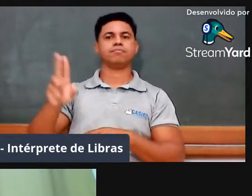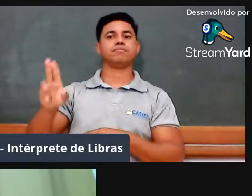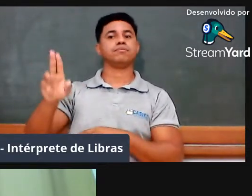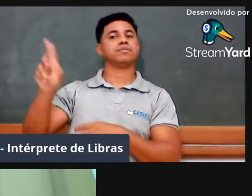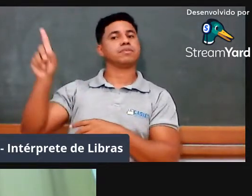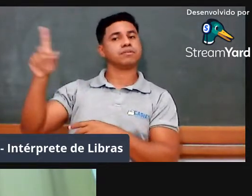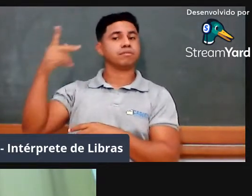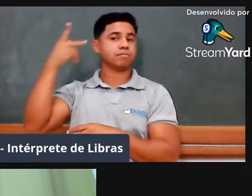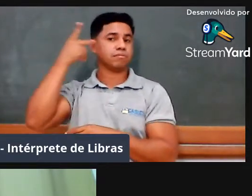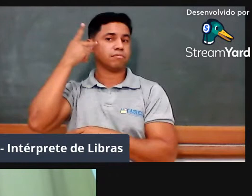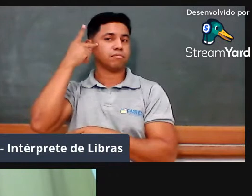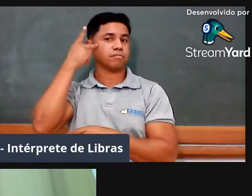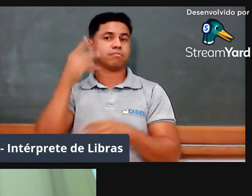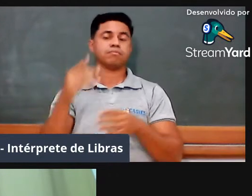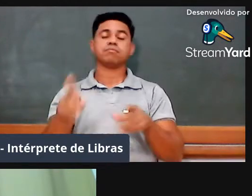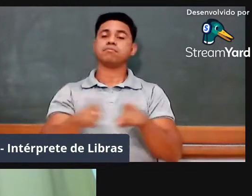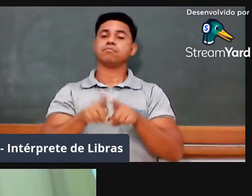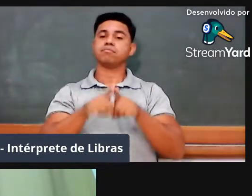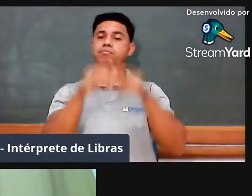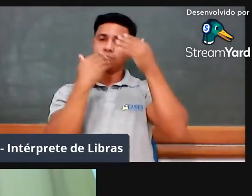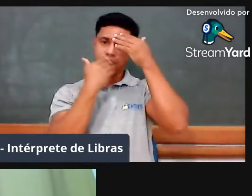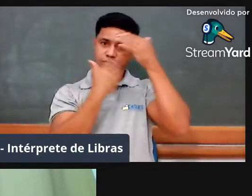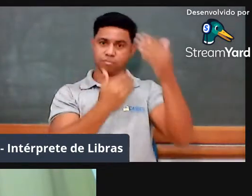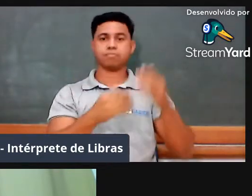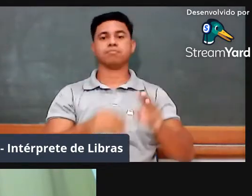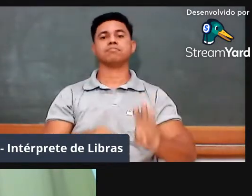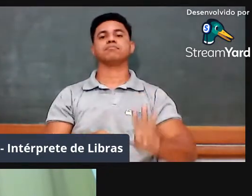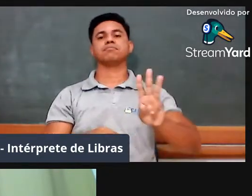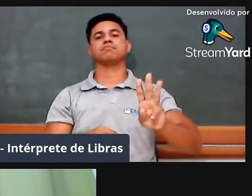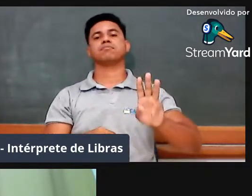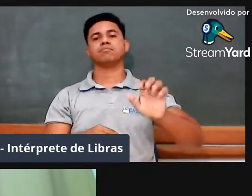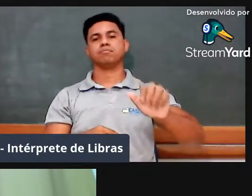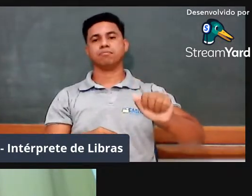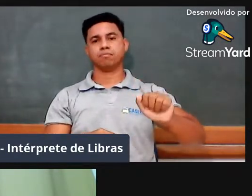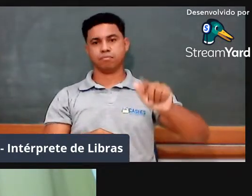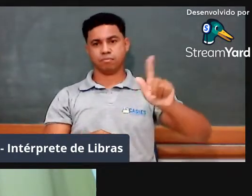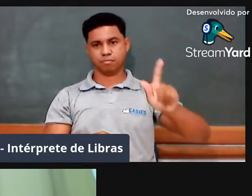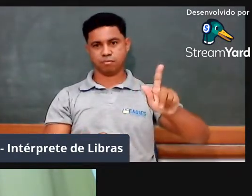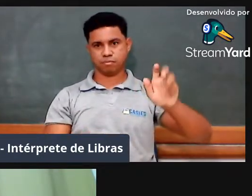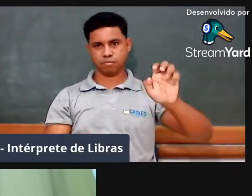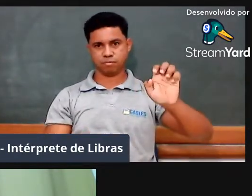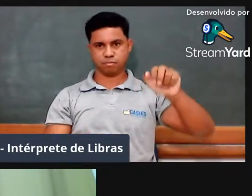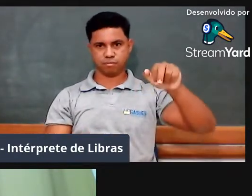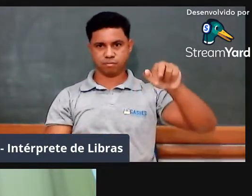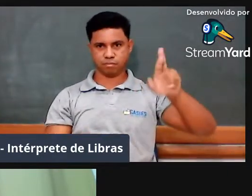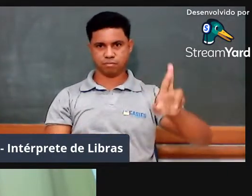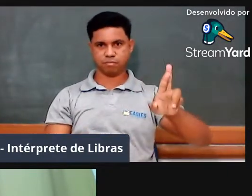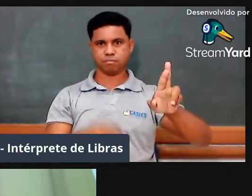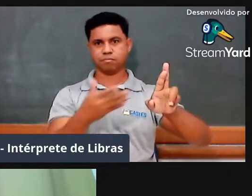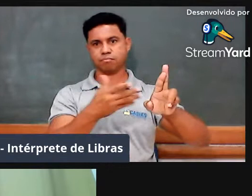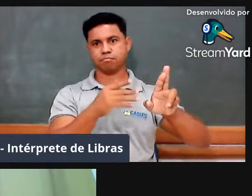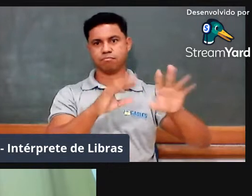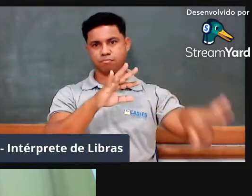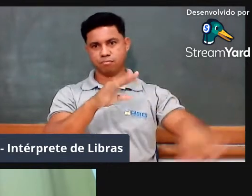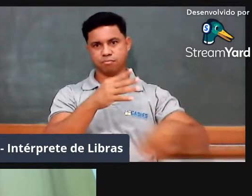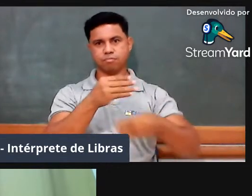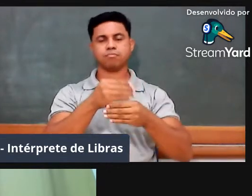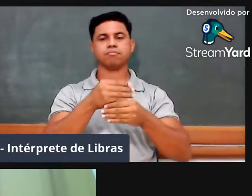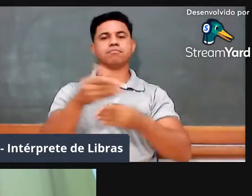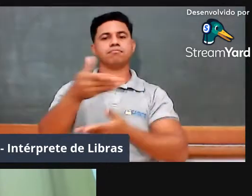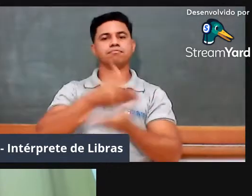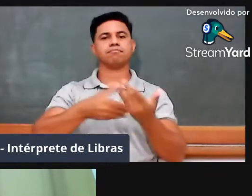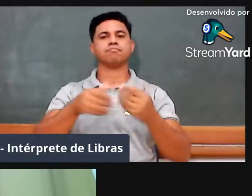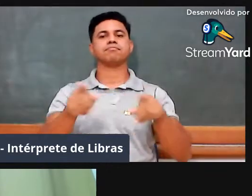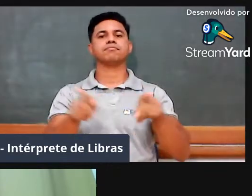Wagner Rodrigues Valente pela contribuição e colaboração, ao diretor Exemar